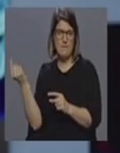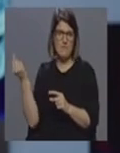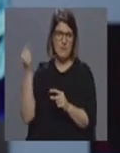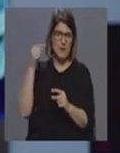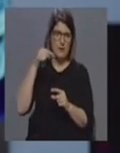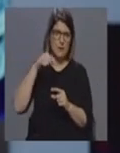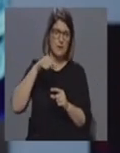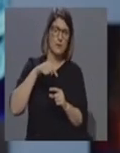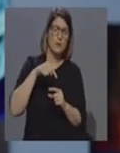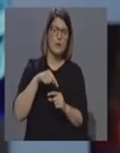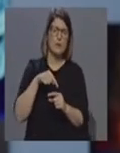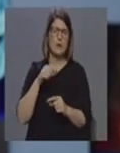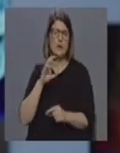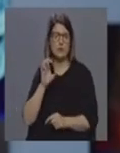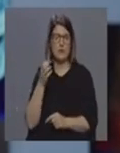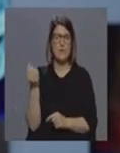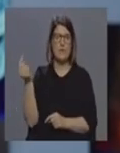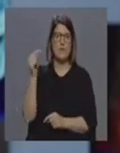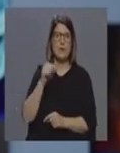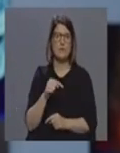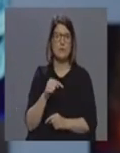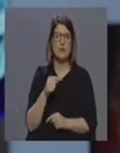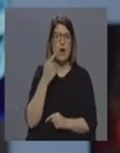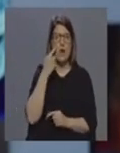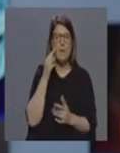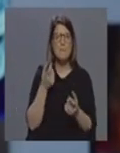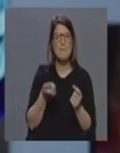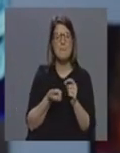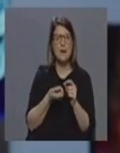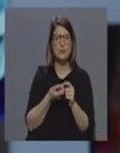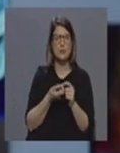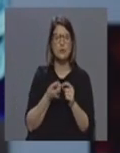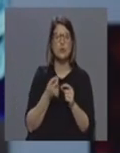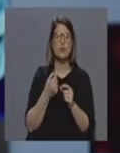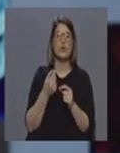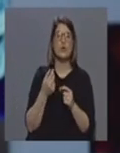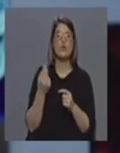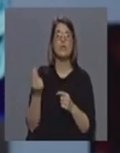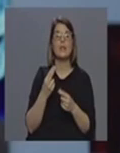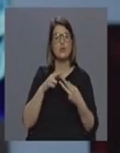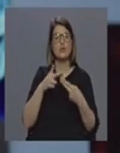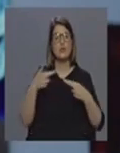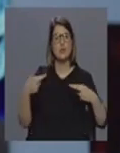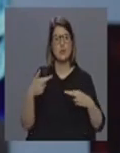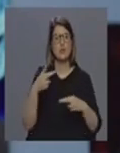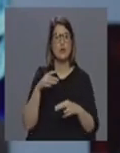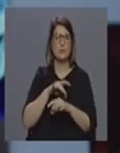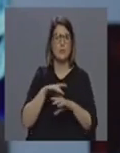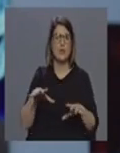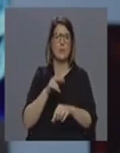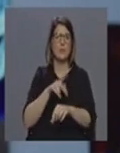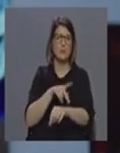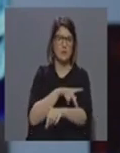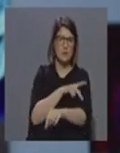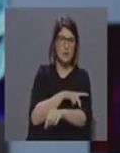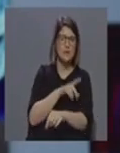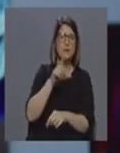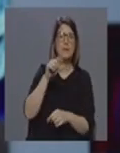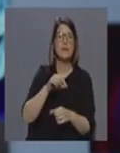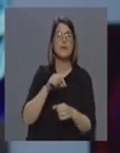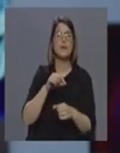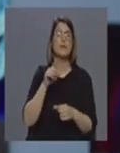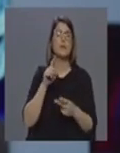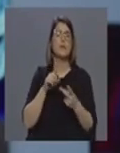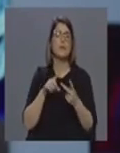assim entretanto à região para ter essa proximidade também tanto com a unidade genética daqui do hospital de Divino Espírito Santo bem como com o SEMO também